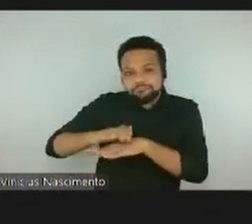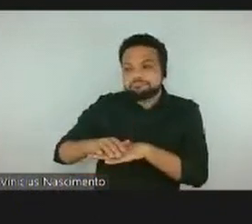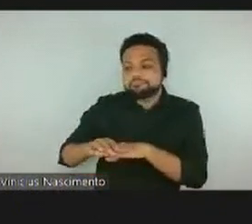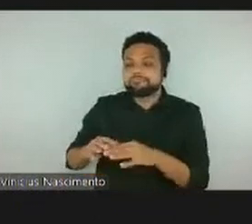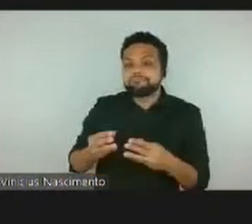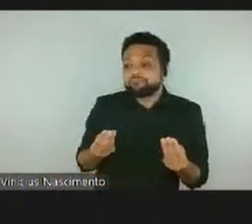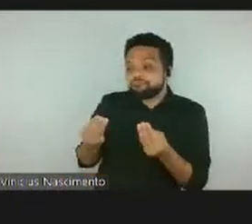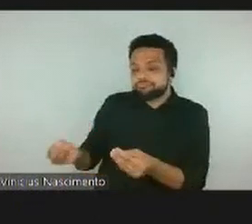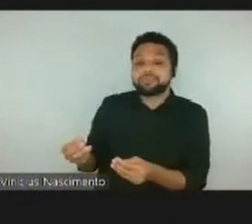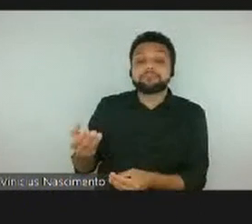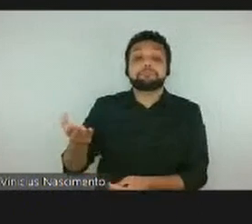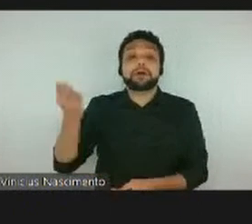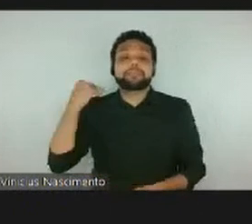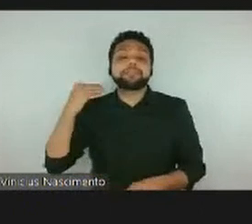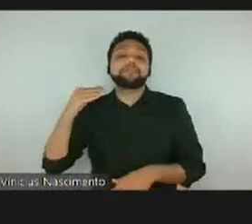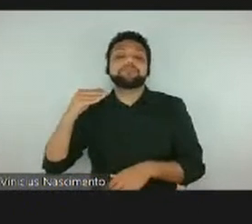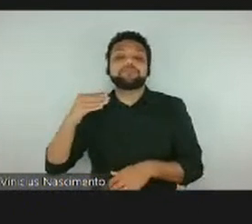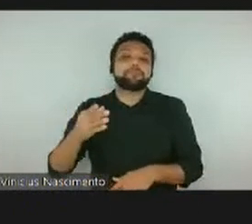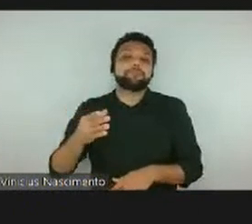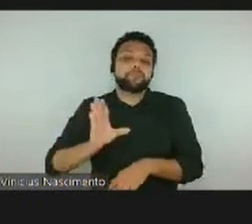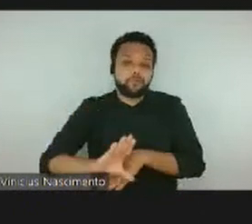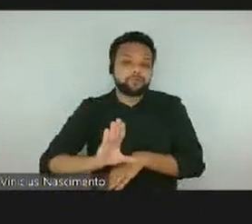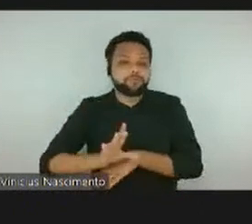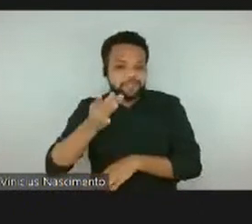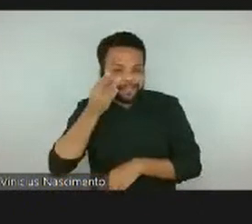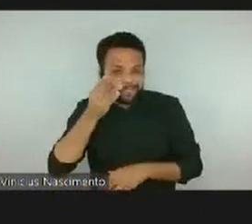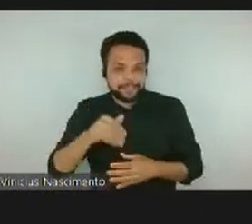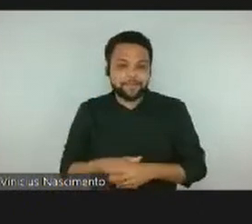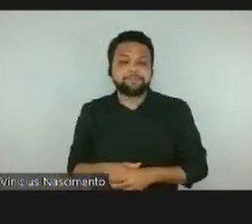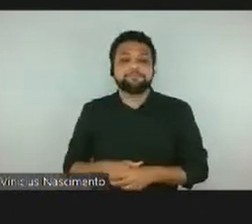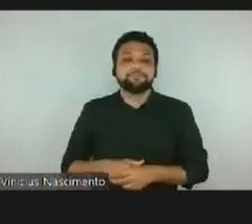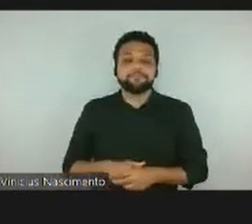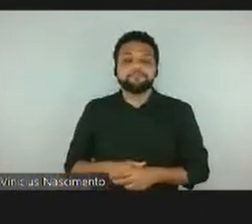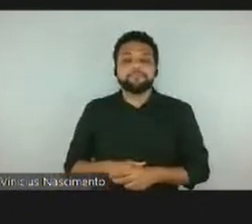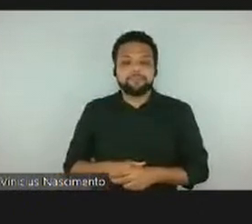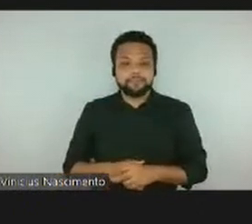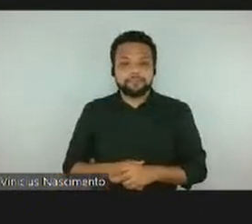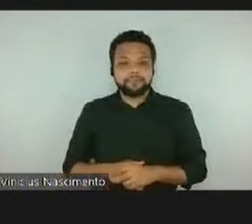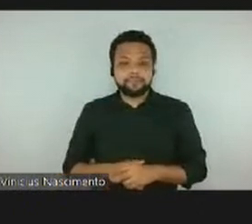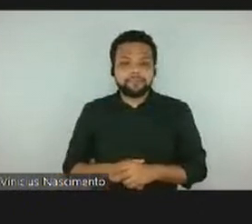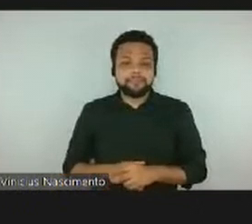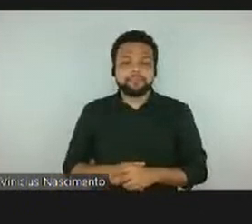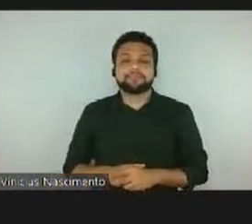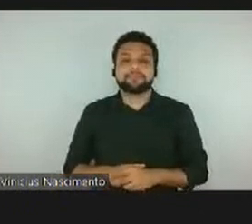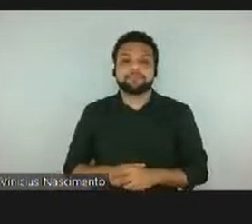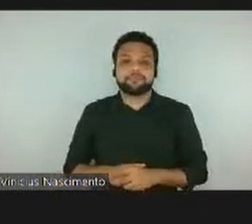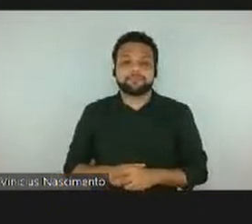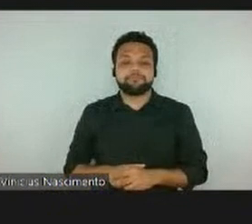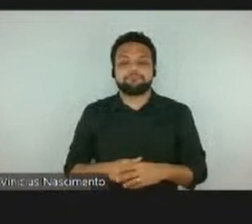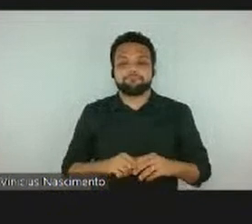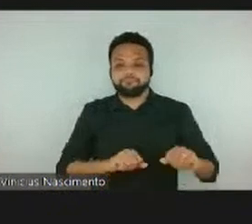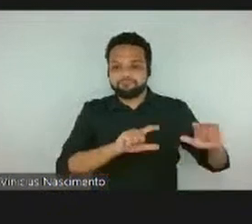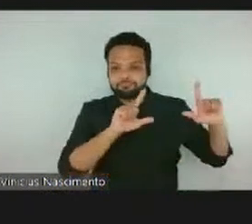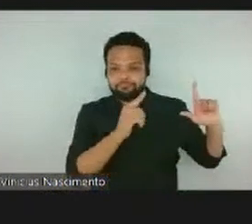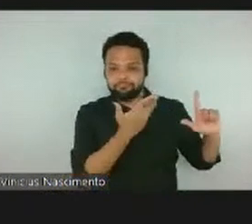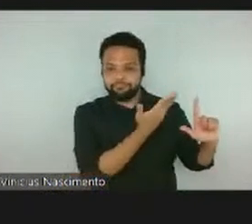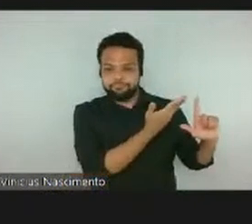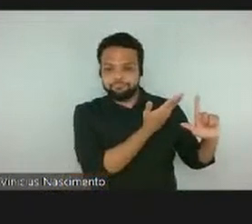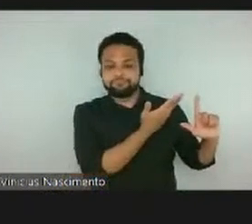presencial. Aqui eu trouxe para relacionar como que está